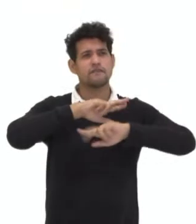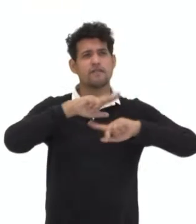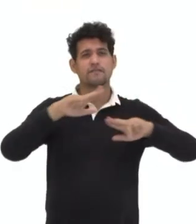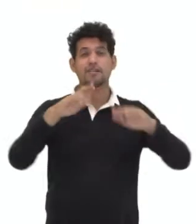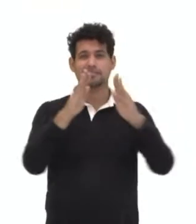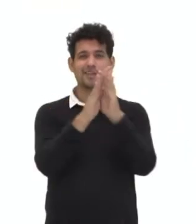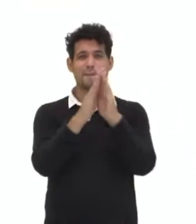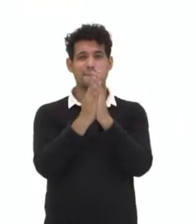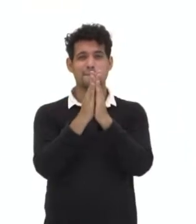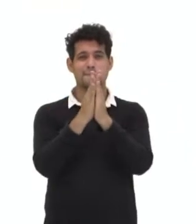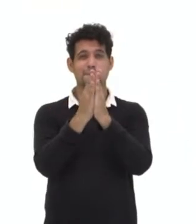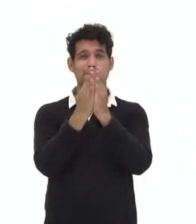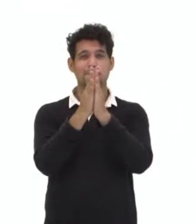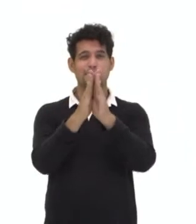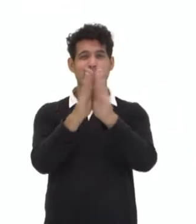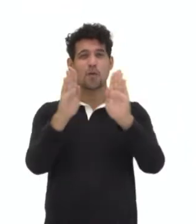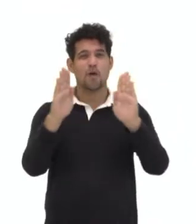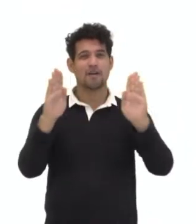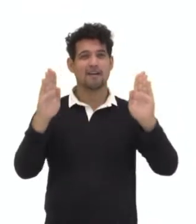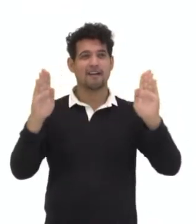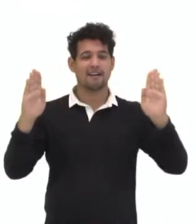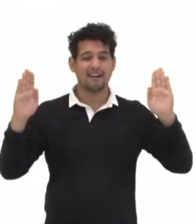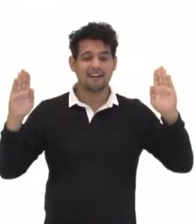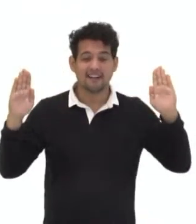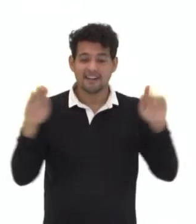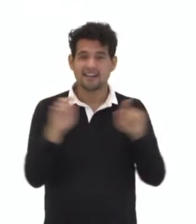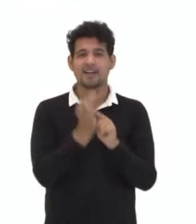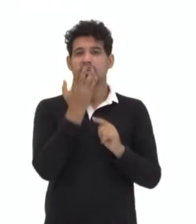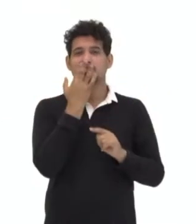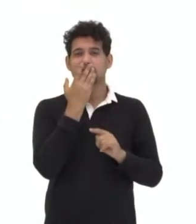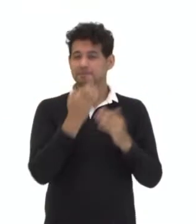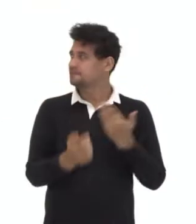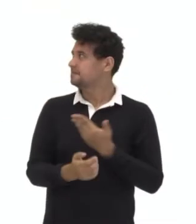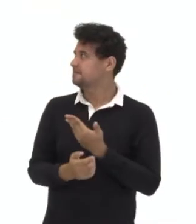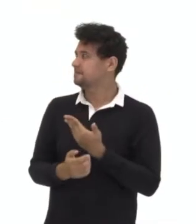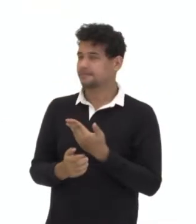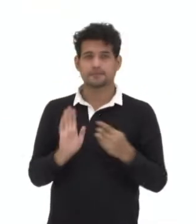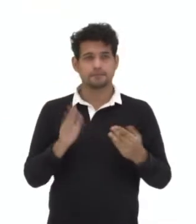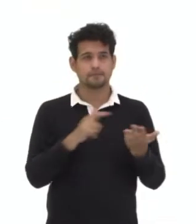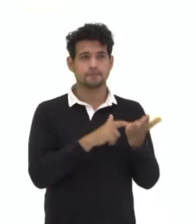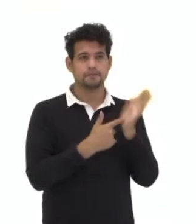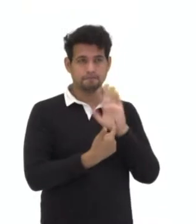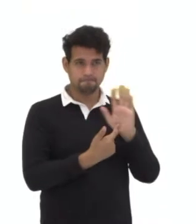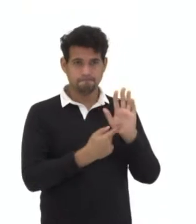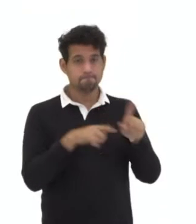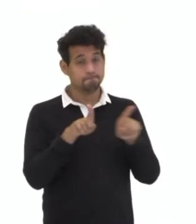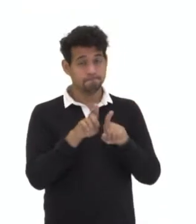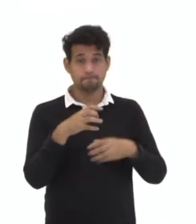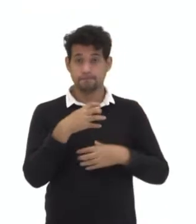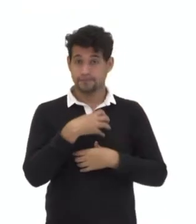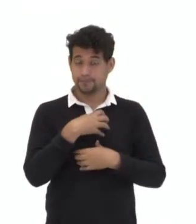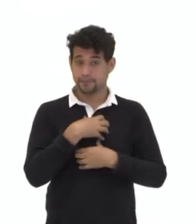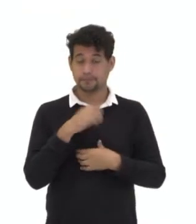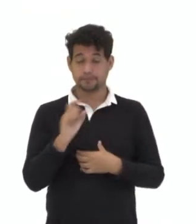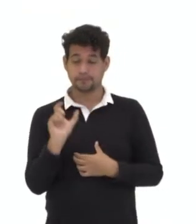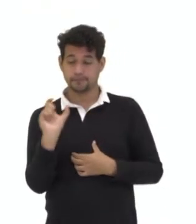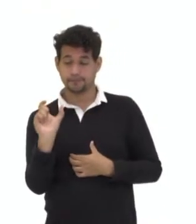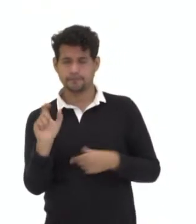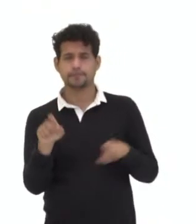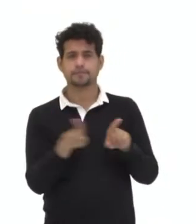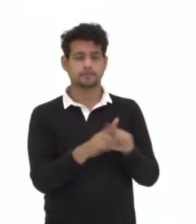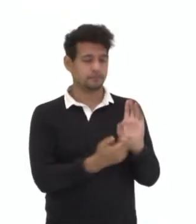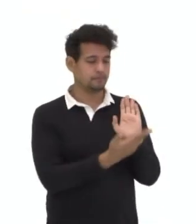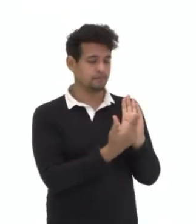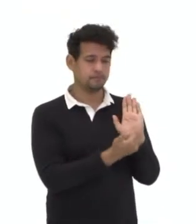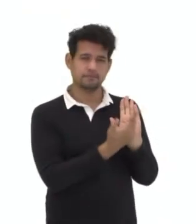possibilidades e cores. Então essa metalinguagem mostrada de modo verbal e não verbal,